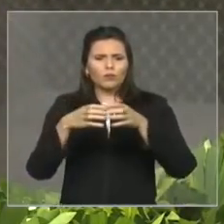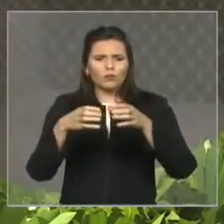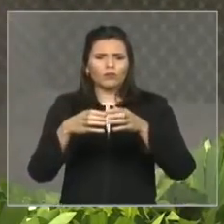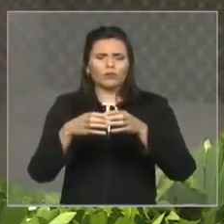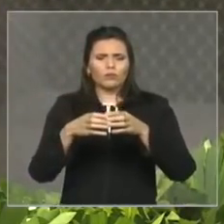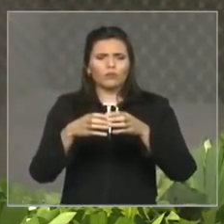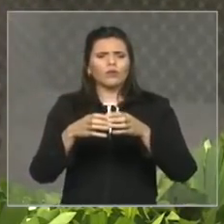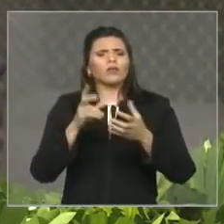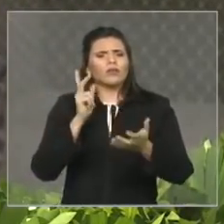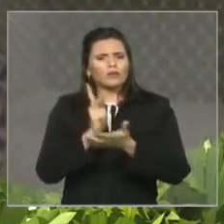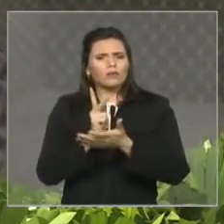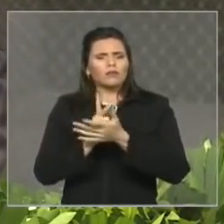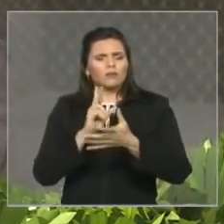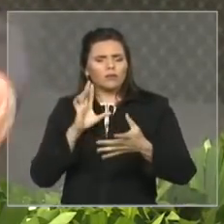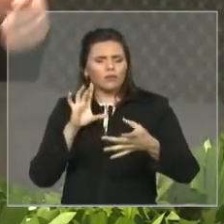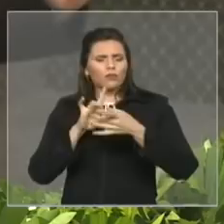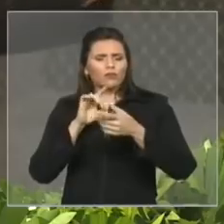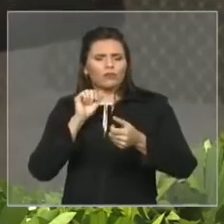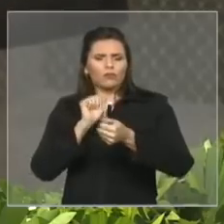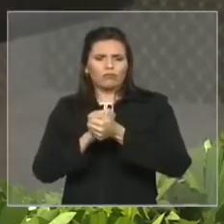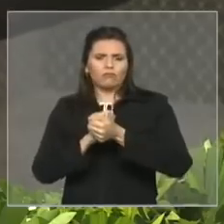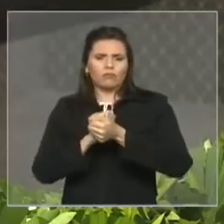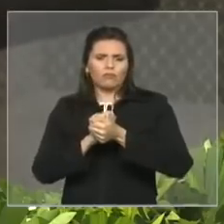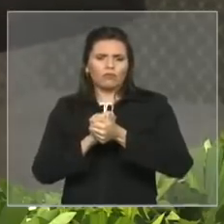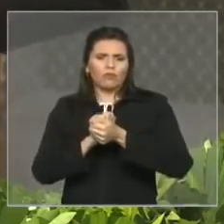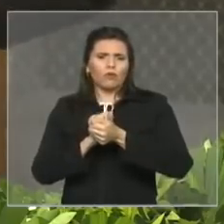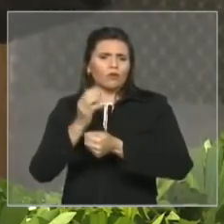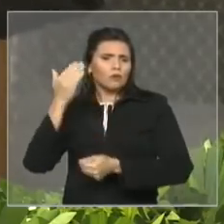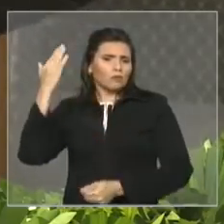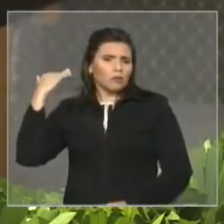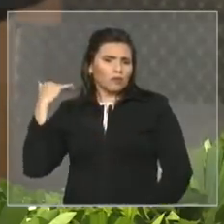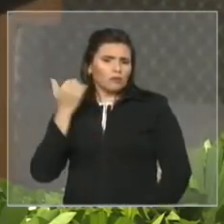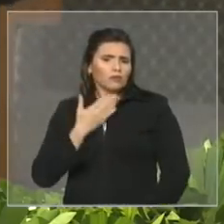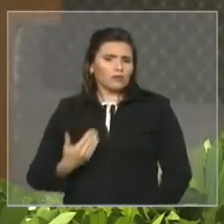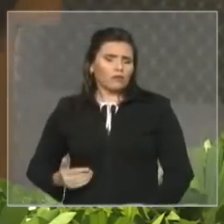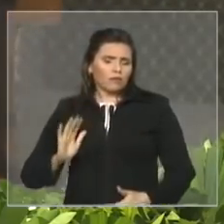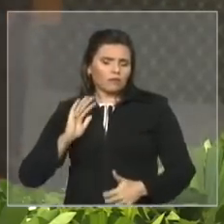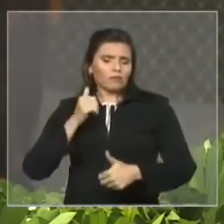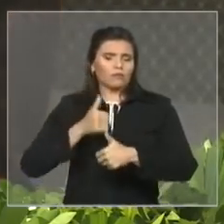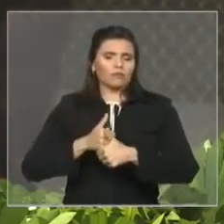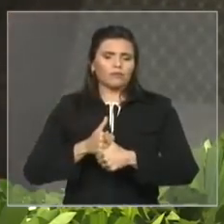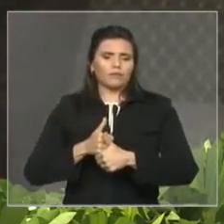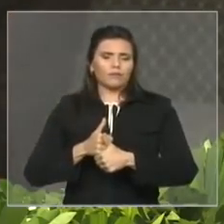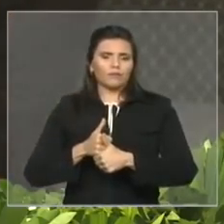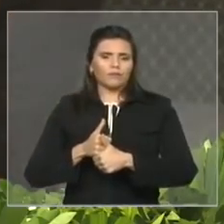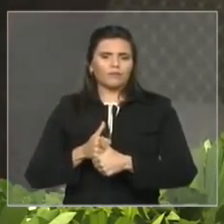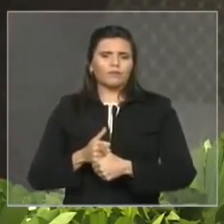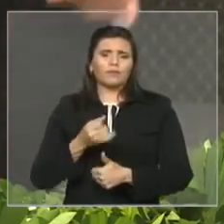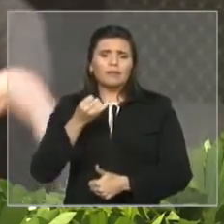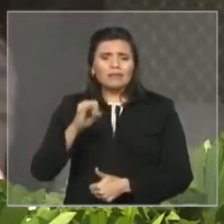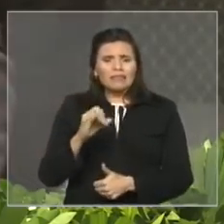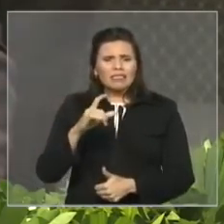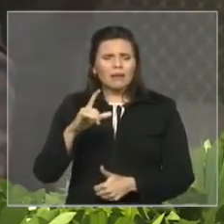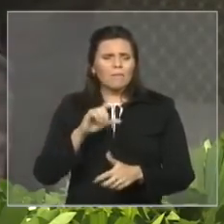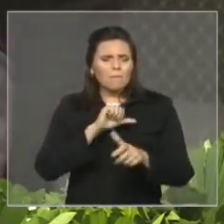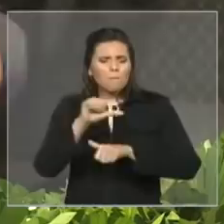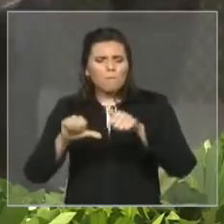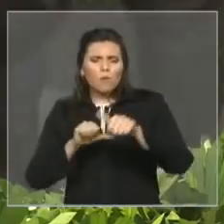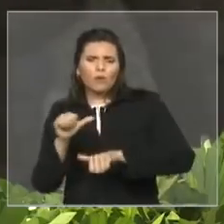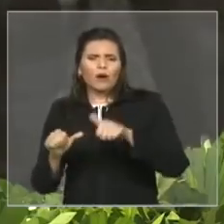até aqui. As mudanças que houver serão no sentido de aprimoramento e de